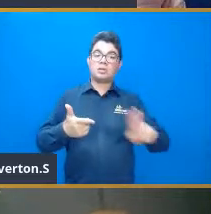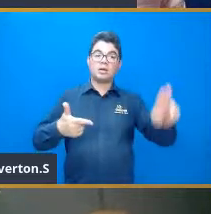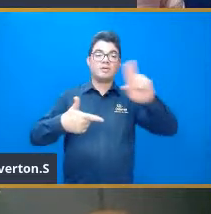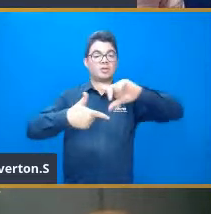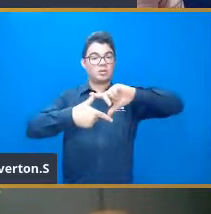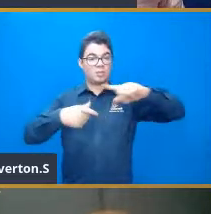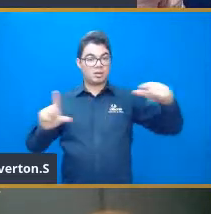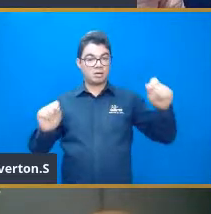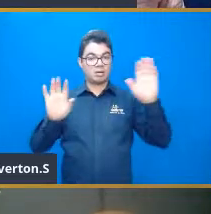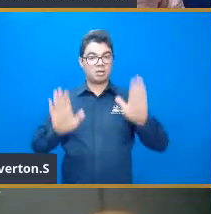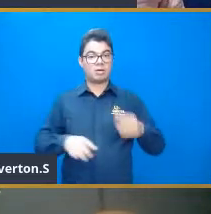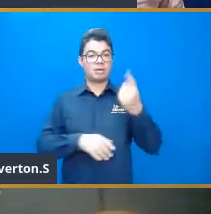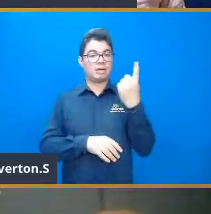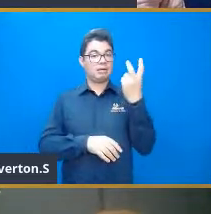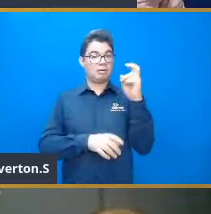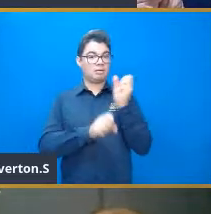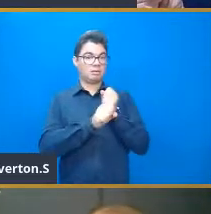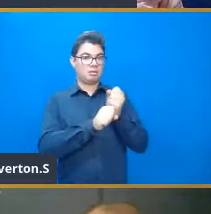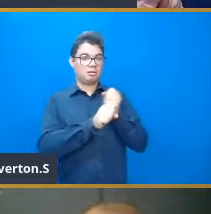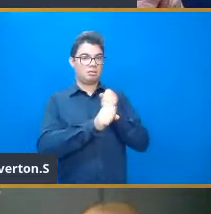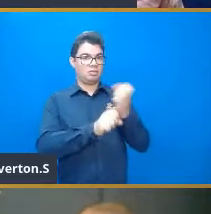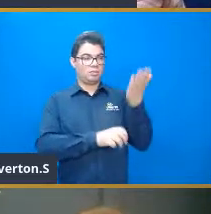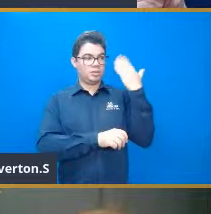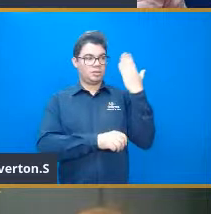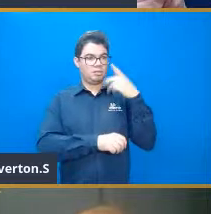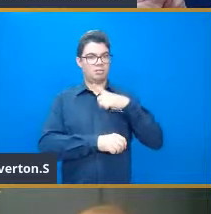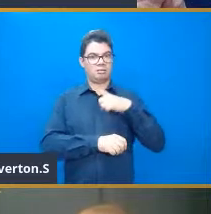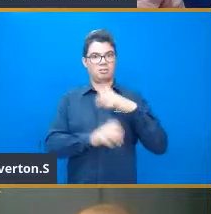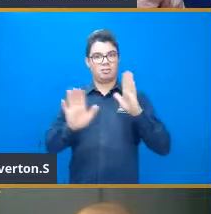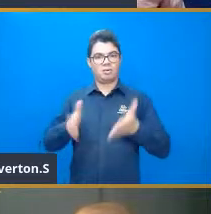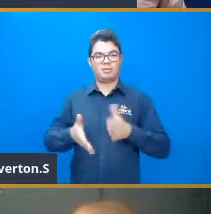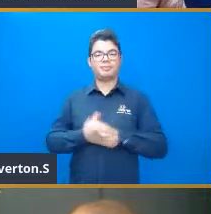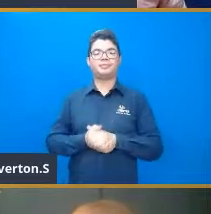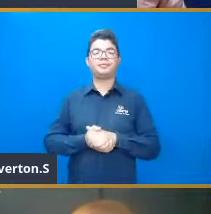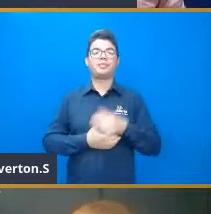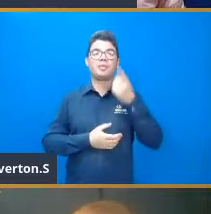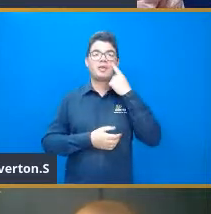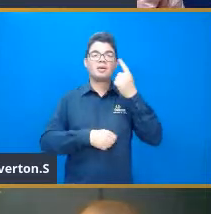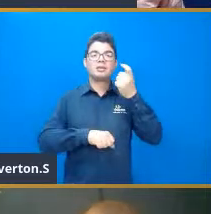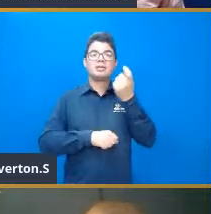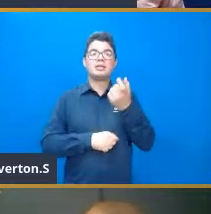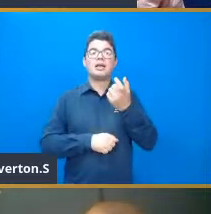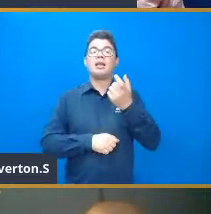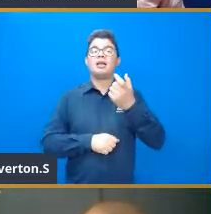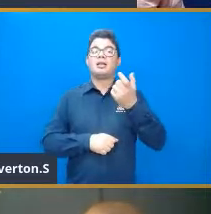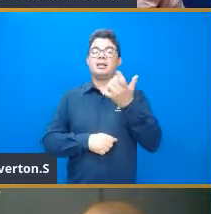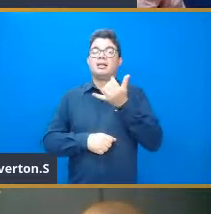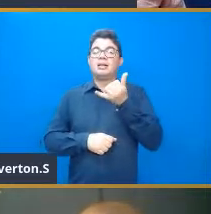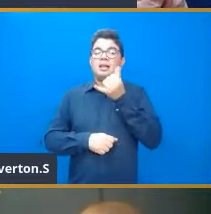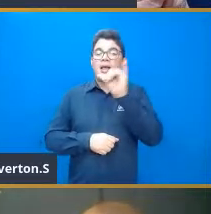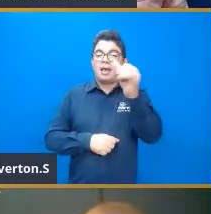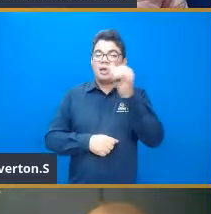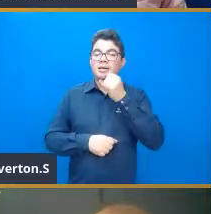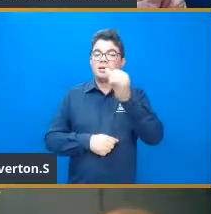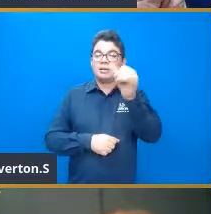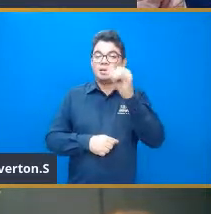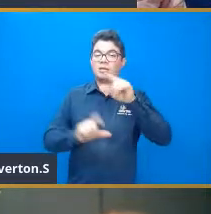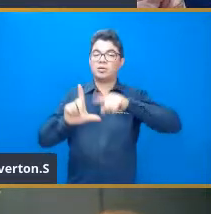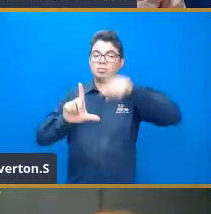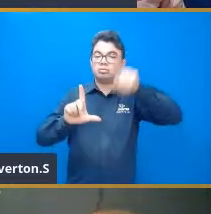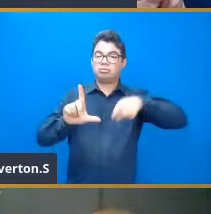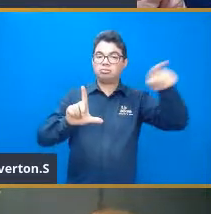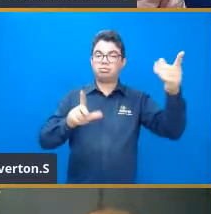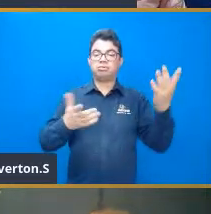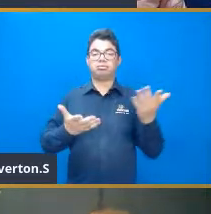uns 15 anos atrás, mais ou menos. Impulsos elétricos no músculo cardíaco também tem a ver com matemática, tem a ver com ciências biológicas,